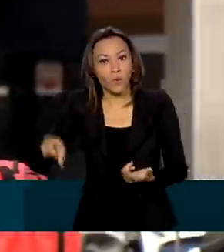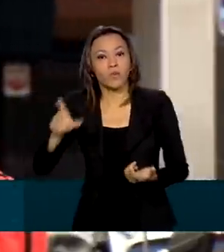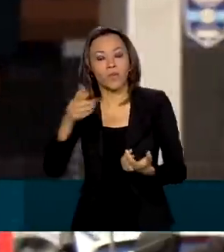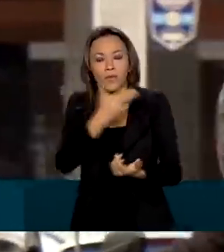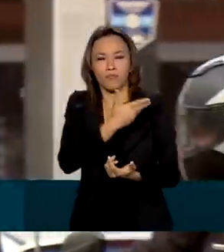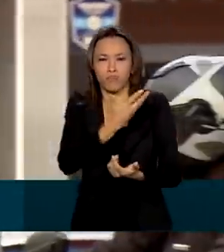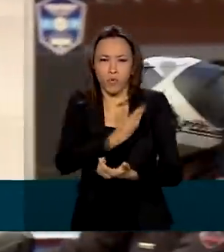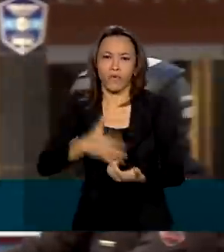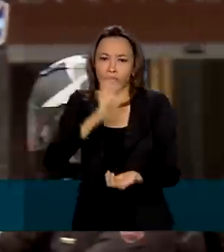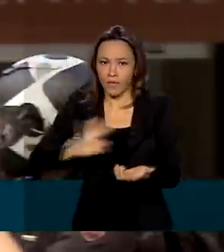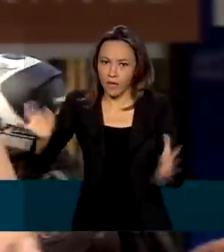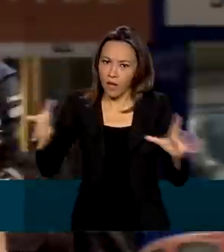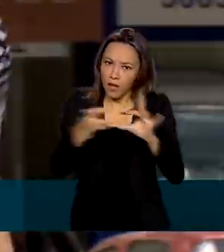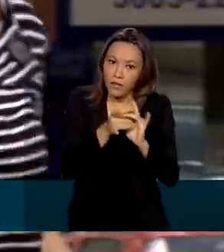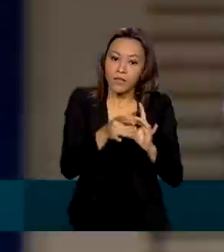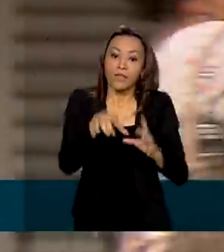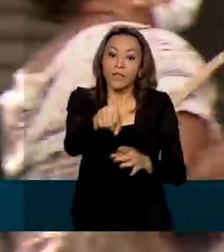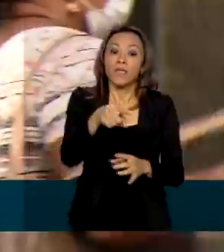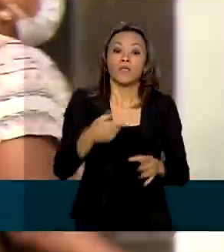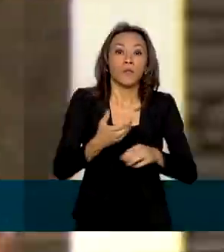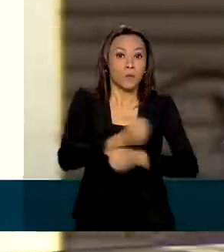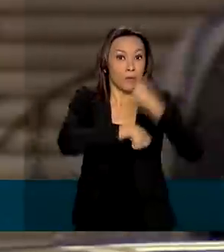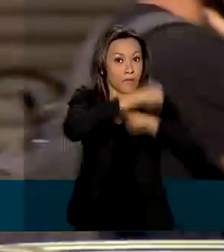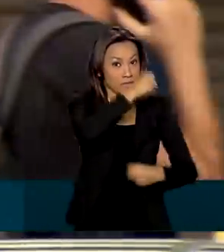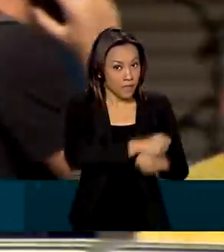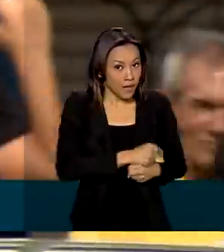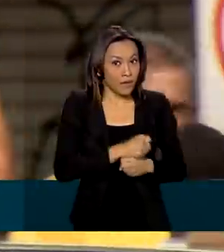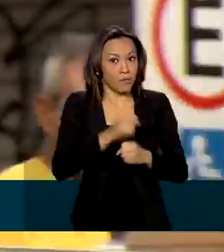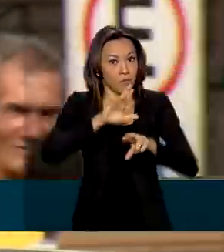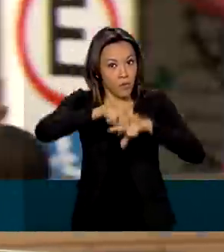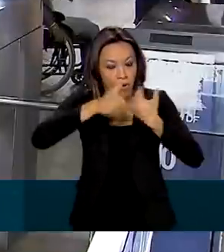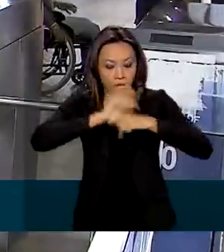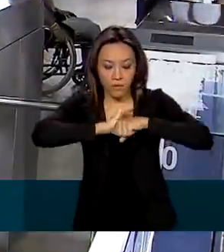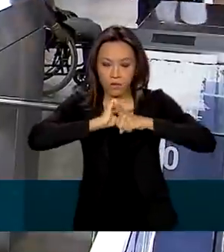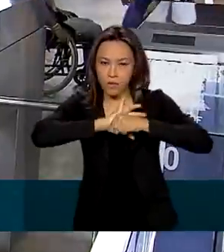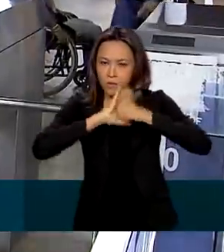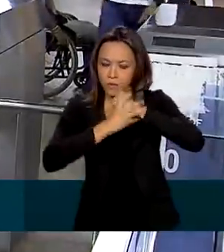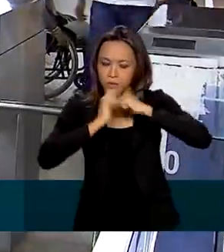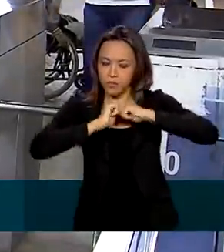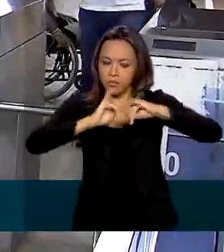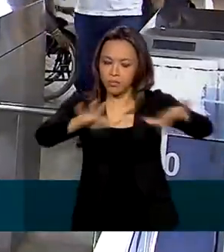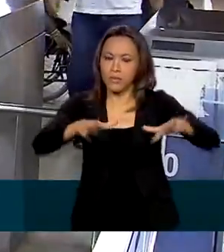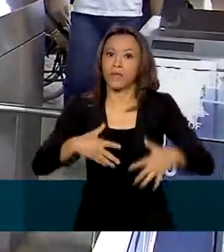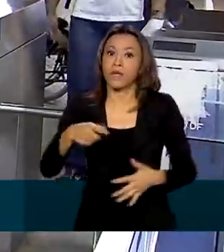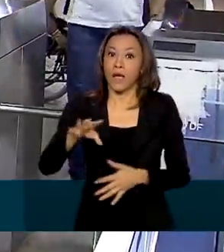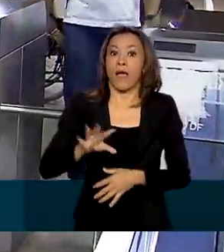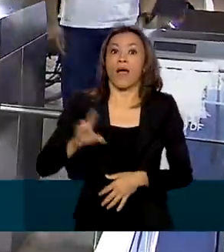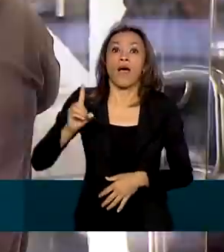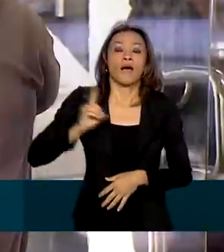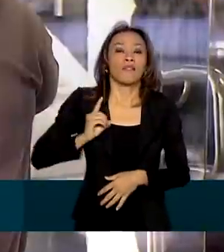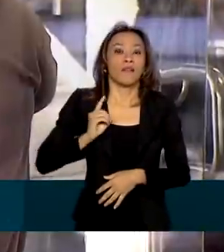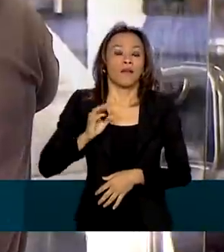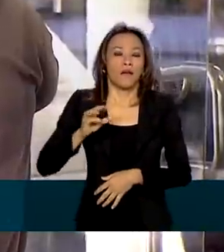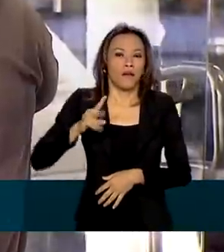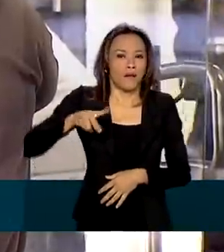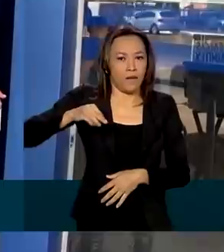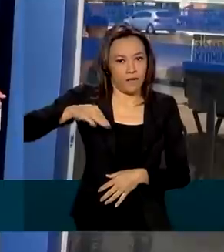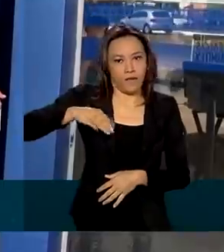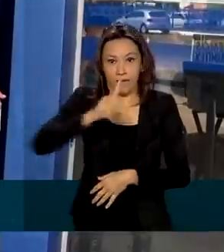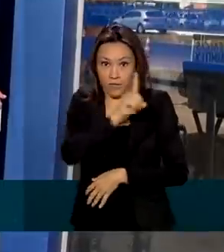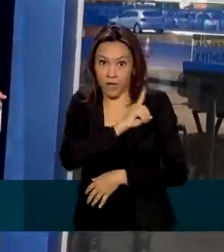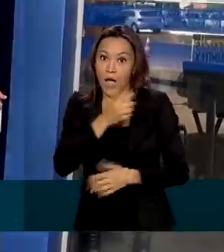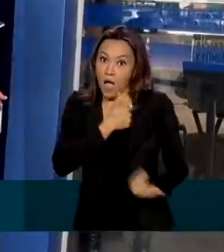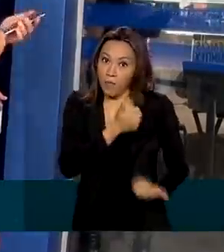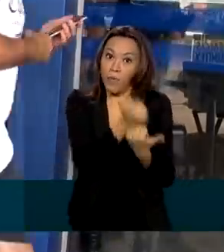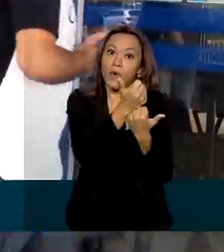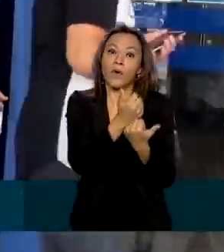passado, por exemplo, com a pandemia, a Defensoria Pública da União ajudou cerca de um milhão e meio de pessoas a receber